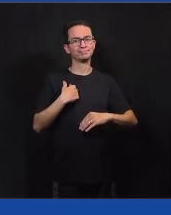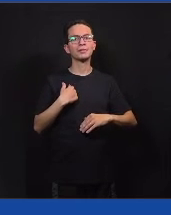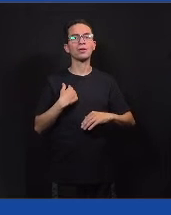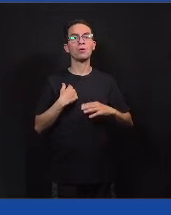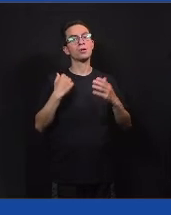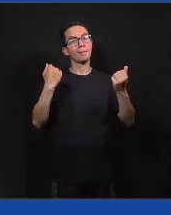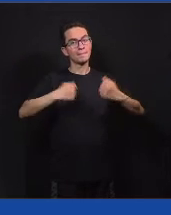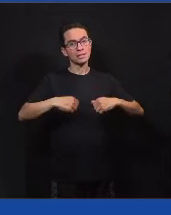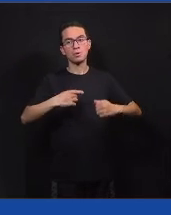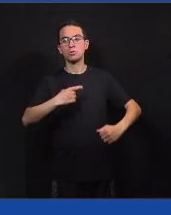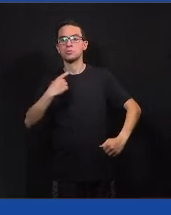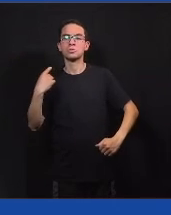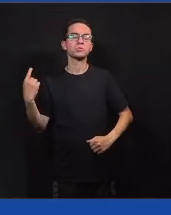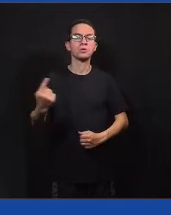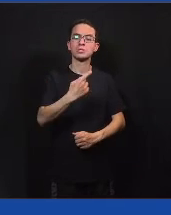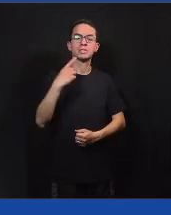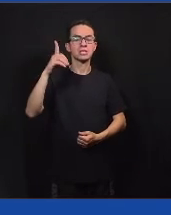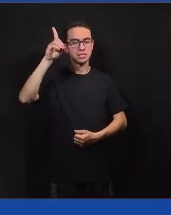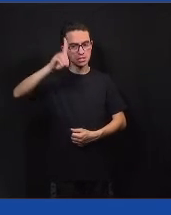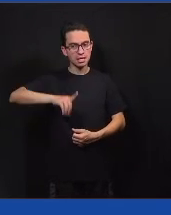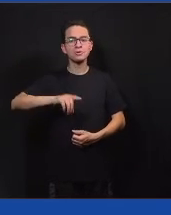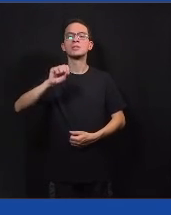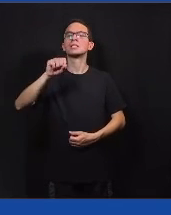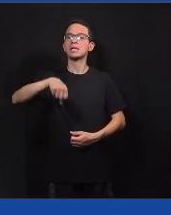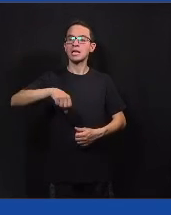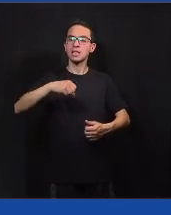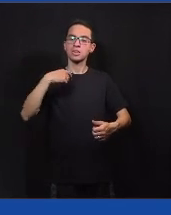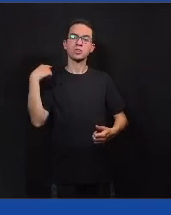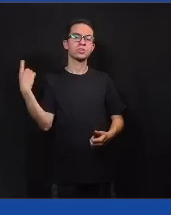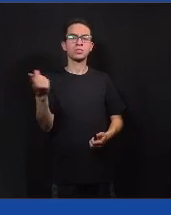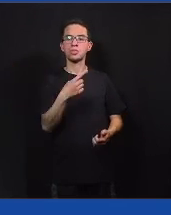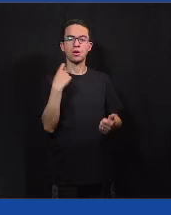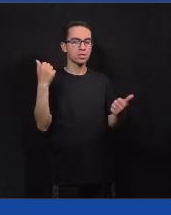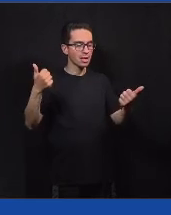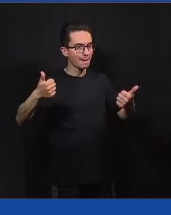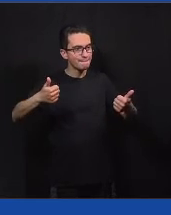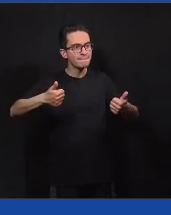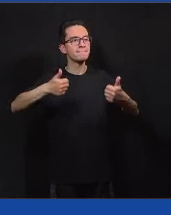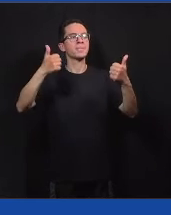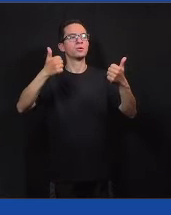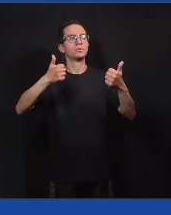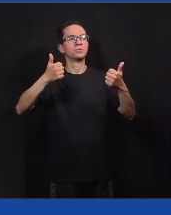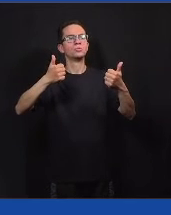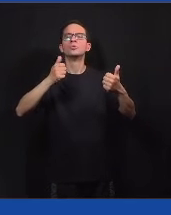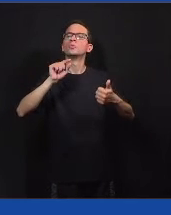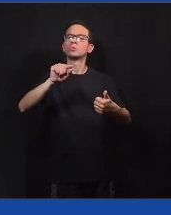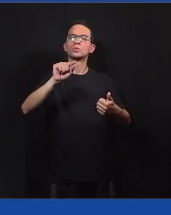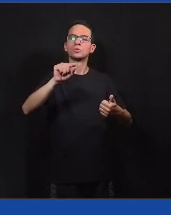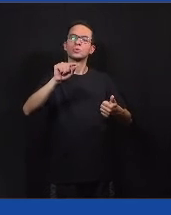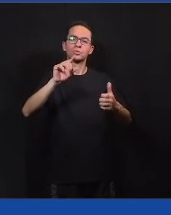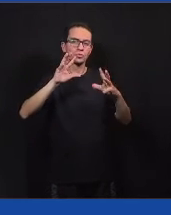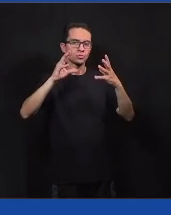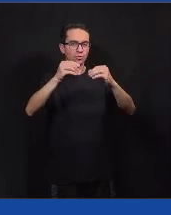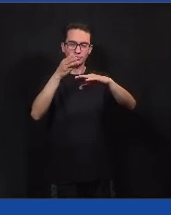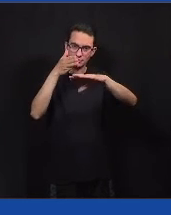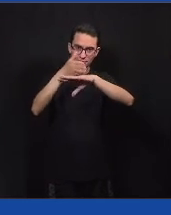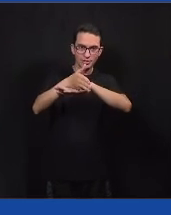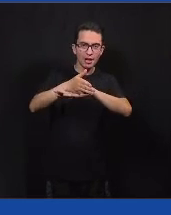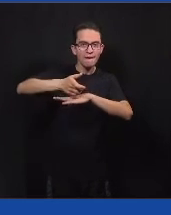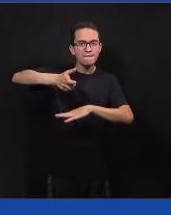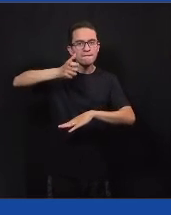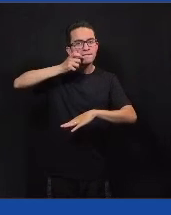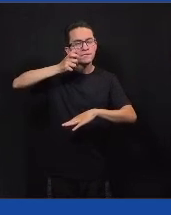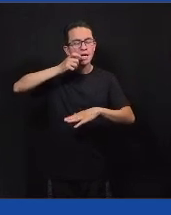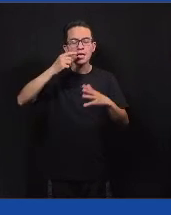direito e melhora para nós também que essas pessoas saibam e tenham acesso a esse conteúdo, então não tem por que a gente deixar isso